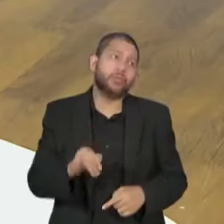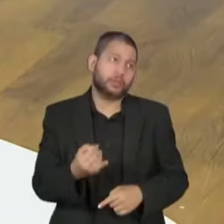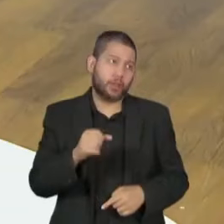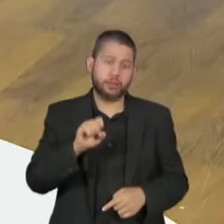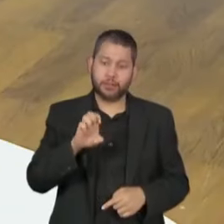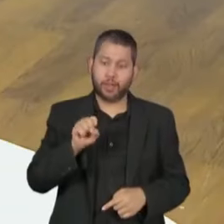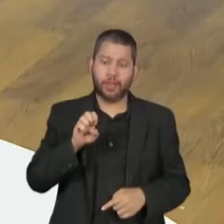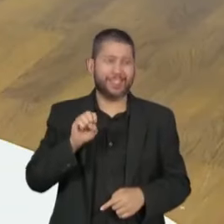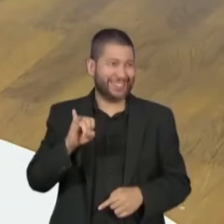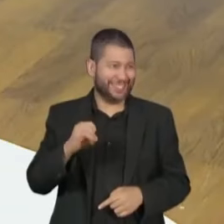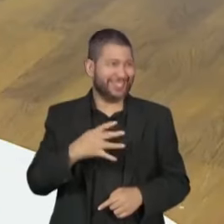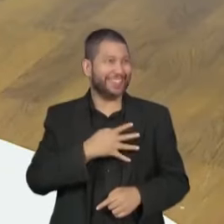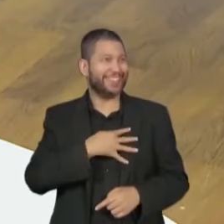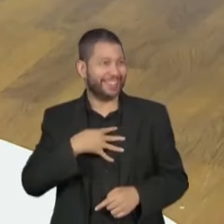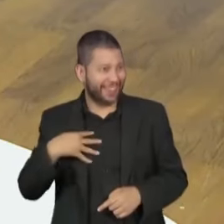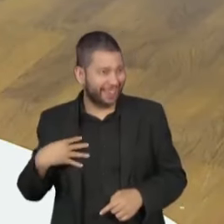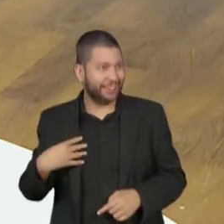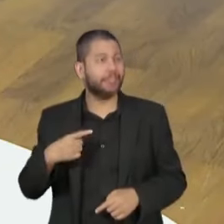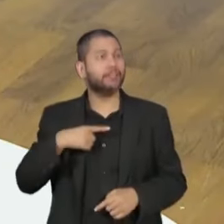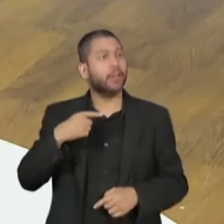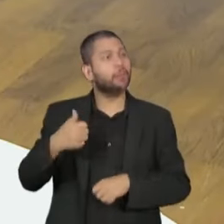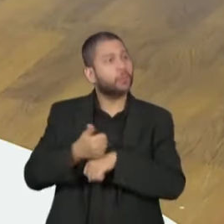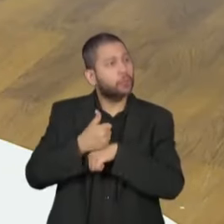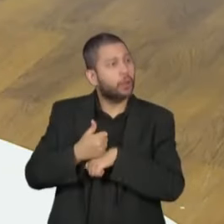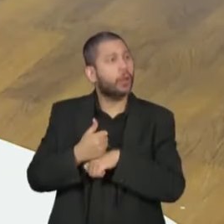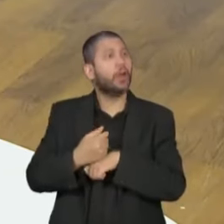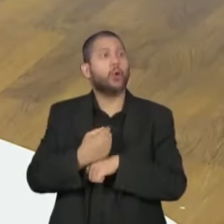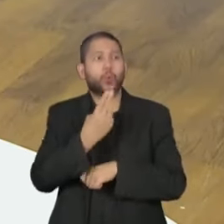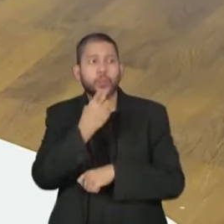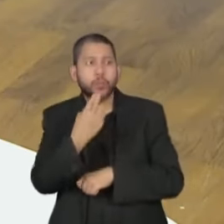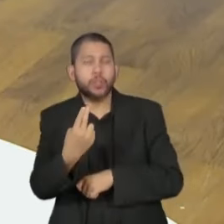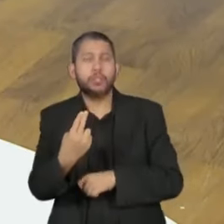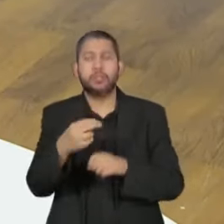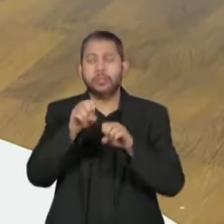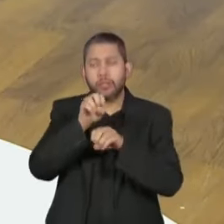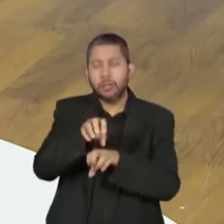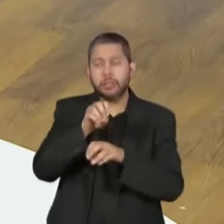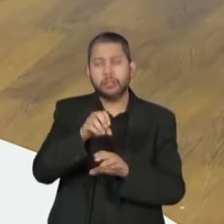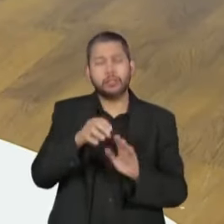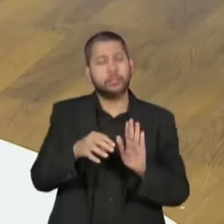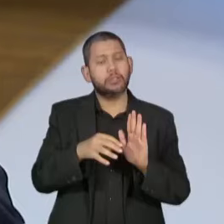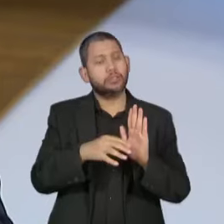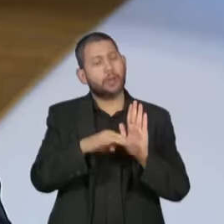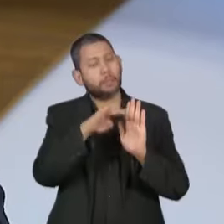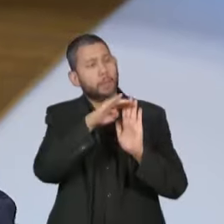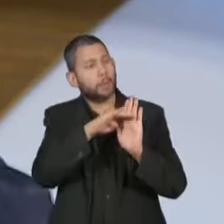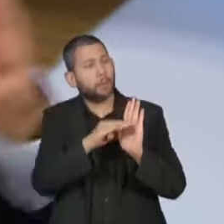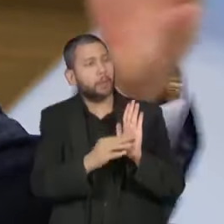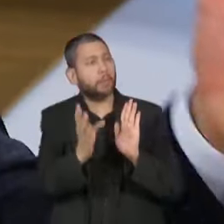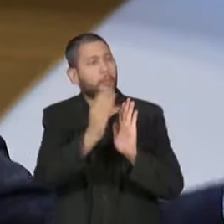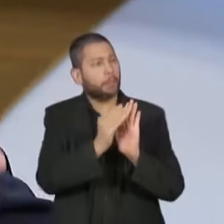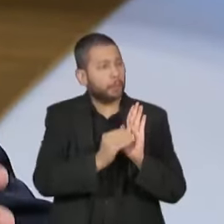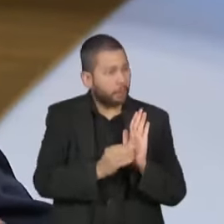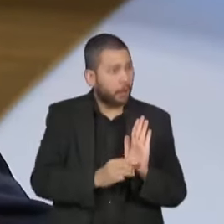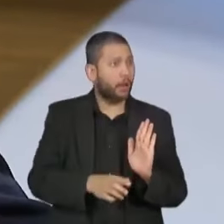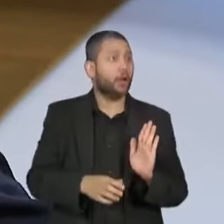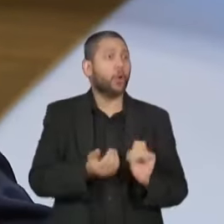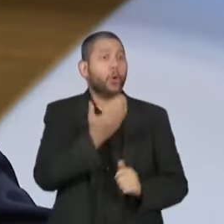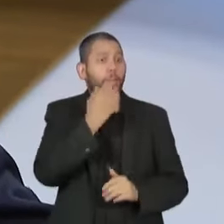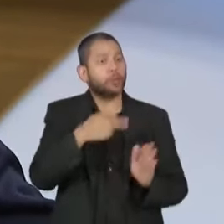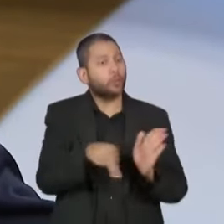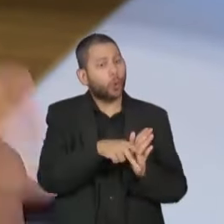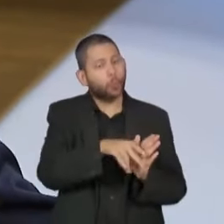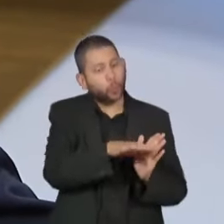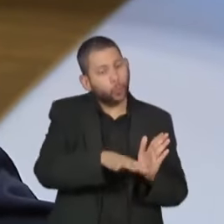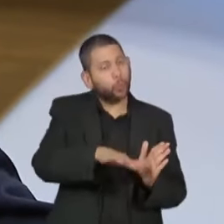SESI, com as nutricionistas ajudando a montar cardápios, estudando, podendo ver coisas regionais, coisas que